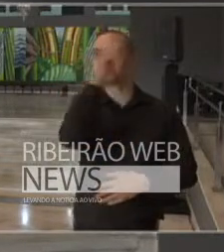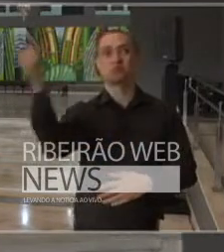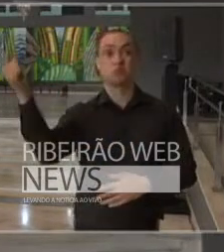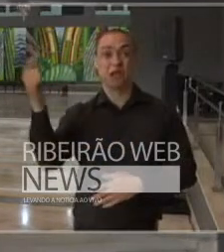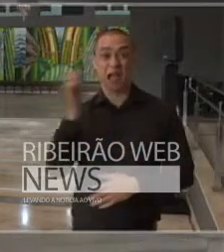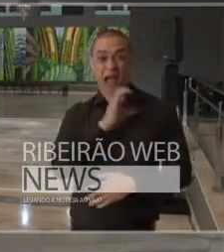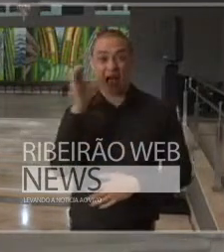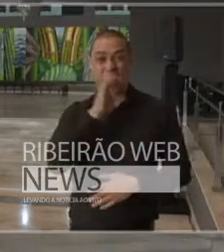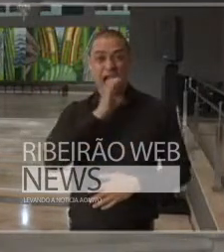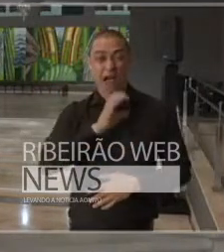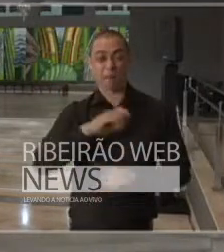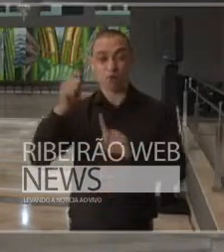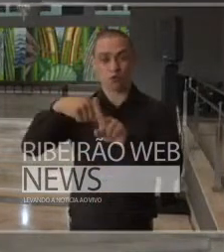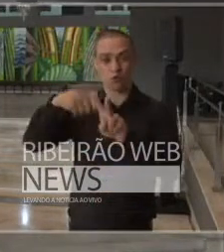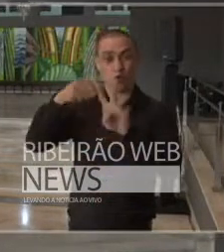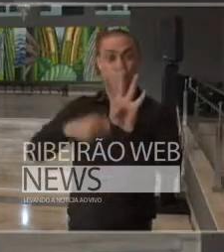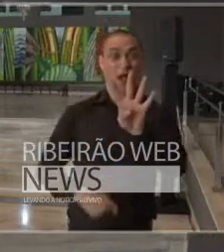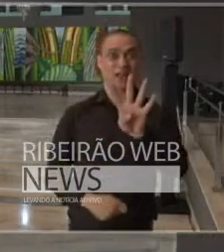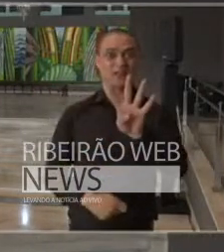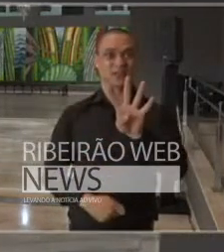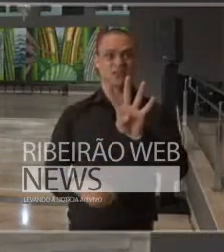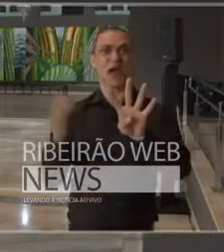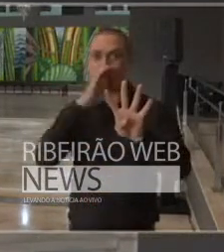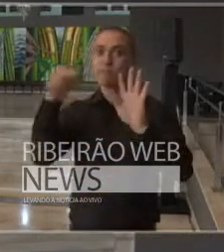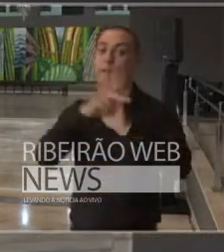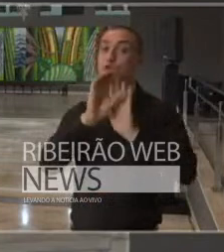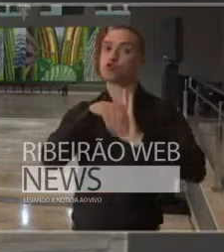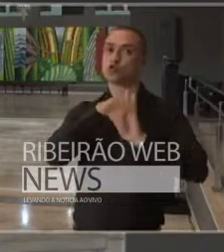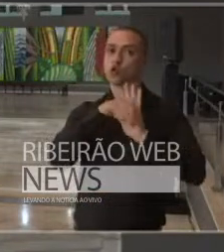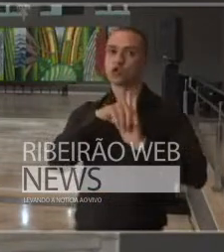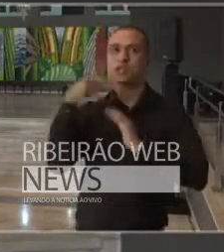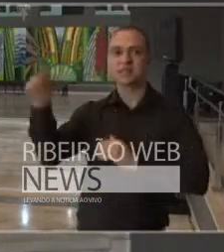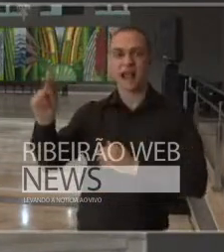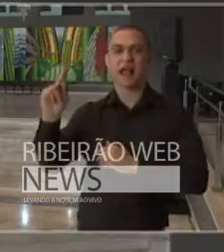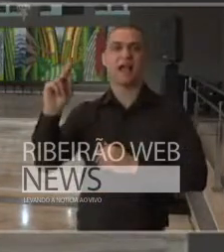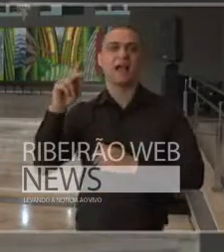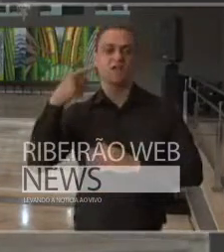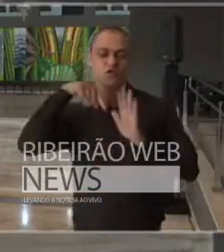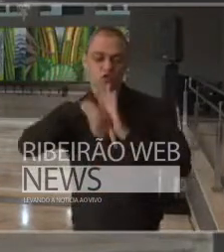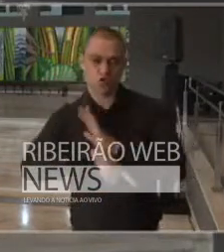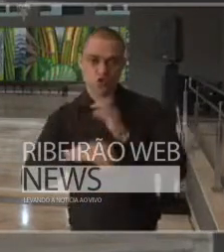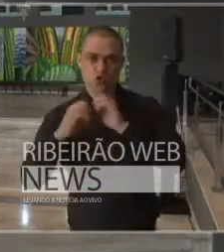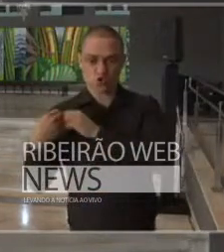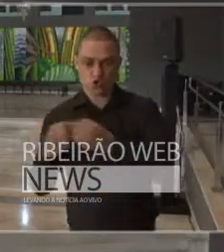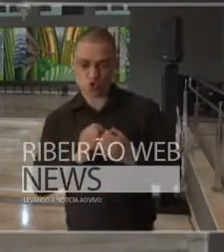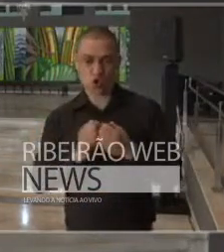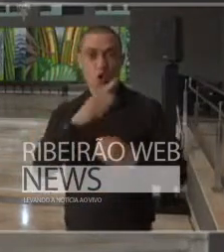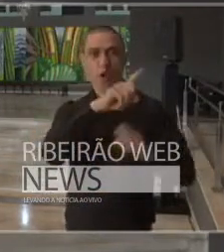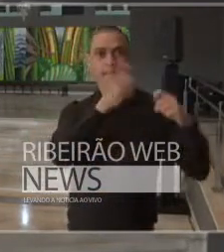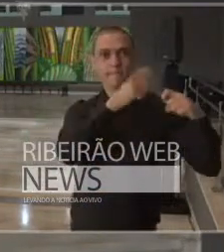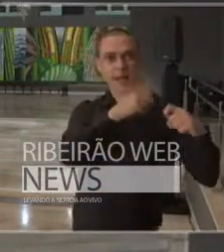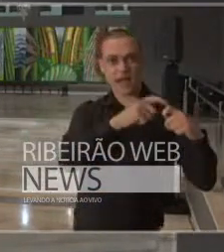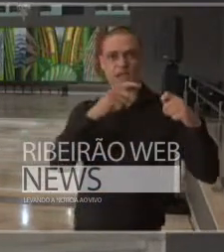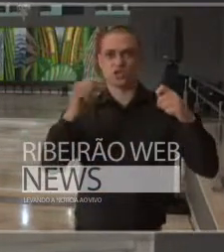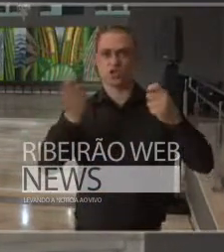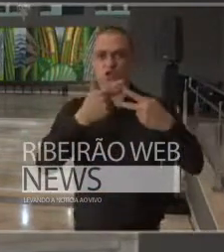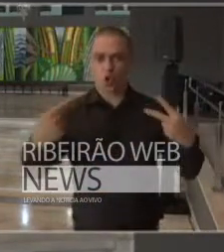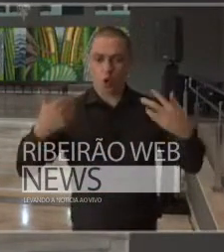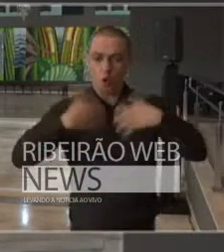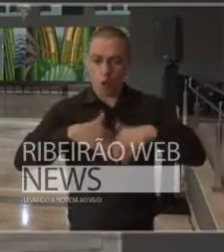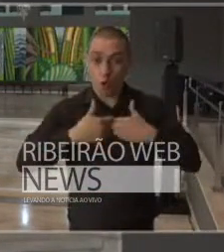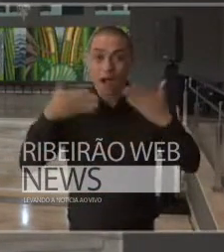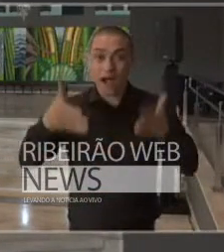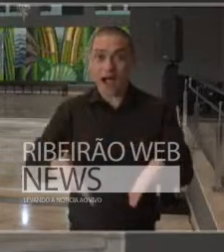quatro meses utilizando conceitos de fisiologia conceitos de medicina e a